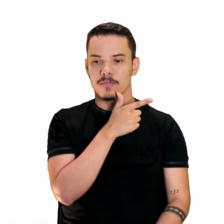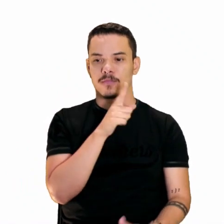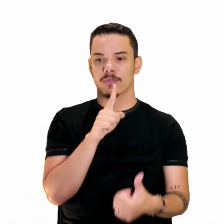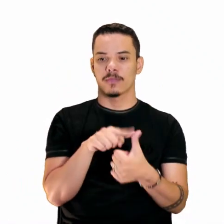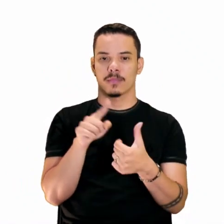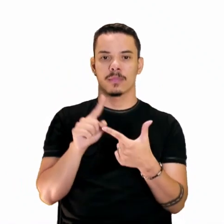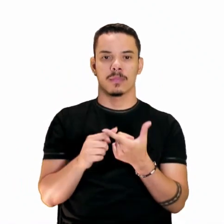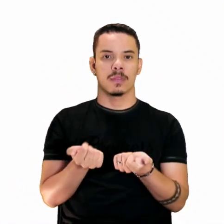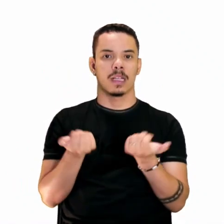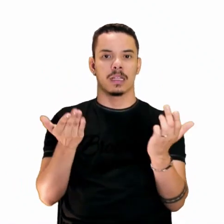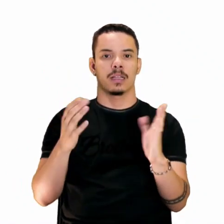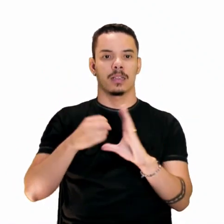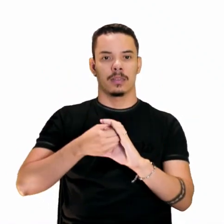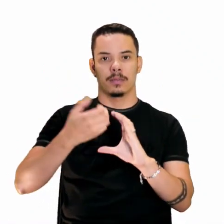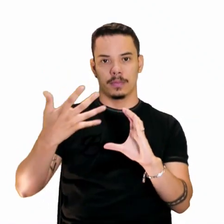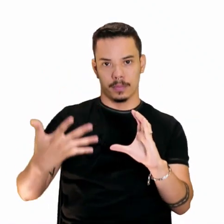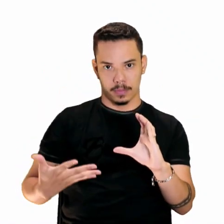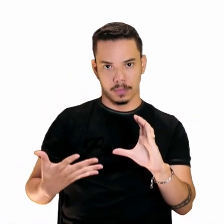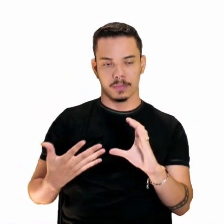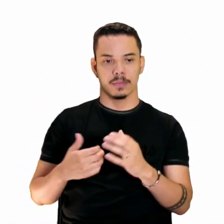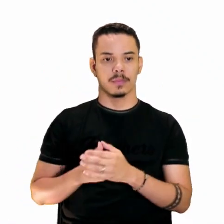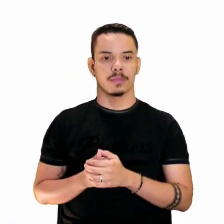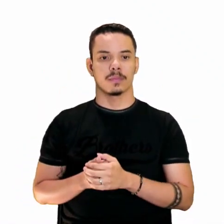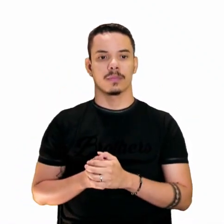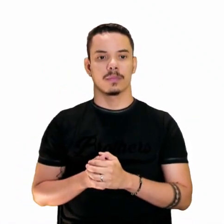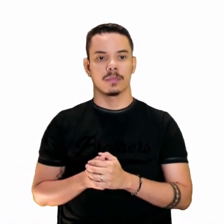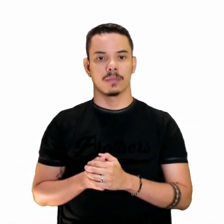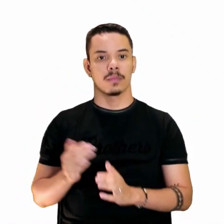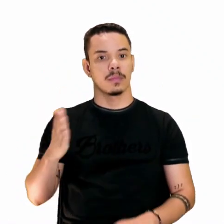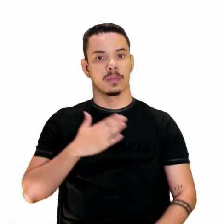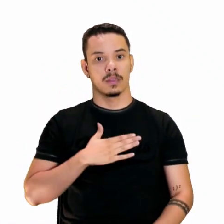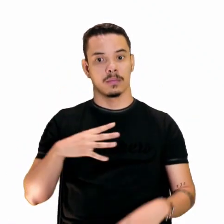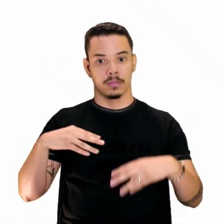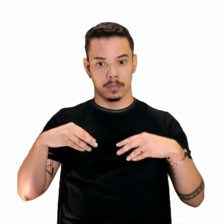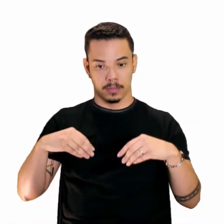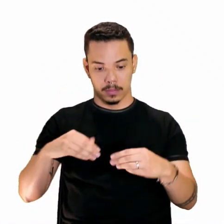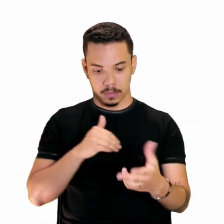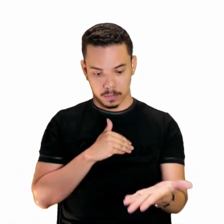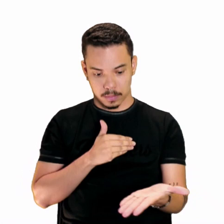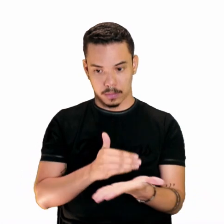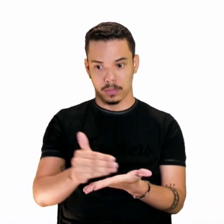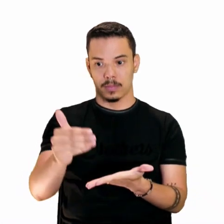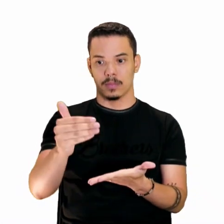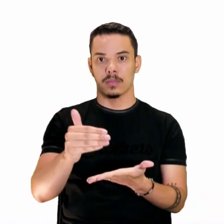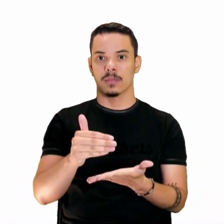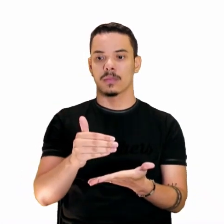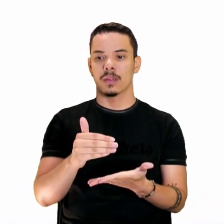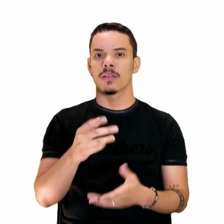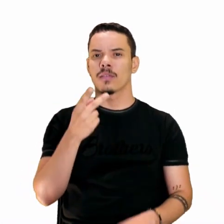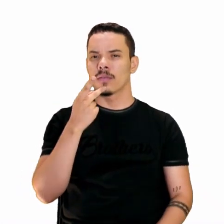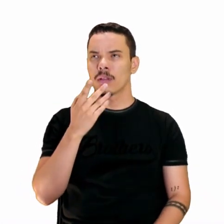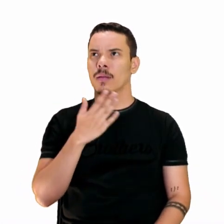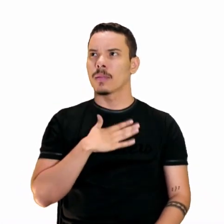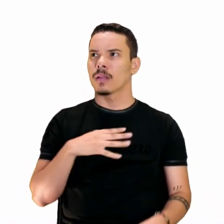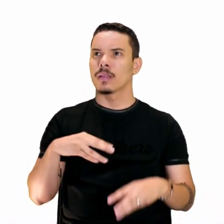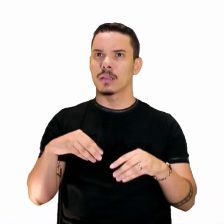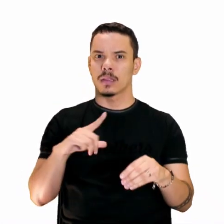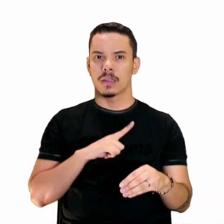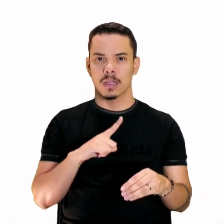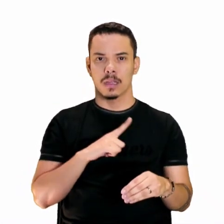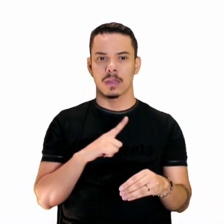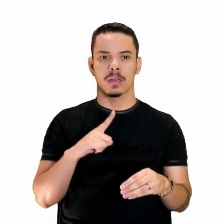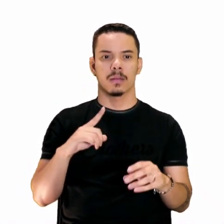que trazer essas características. Pois é. Olha só. Minha terra é o início. Como é a Canção do Exílio? Minha terra tem